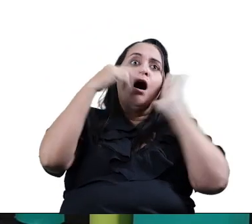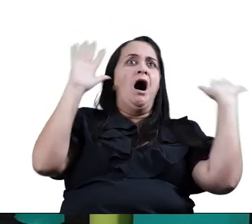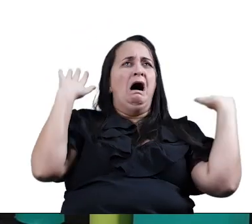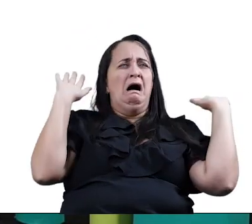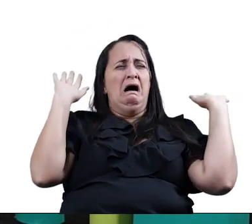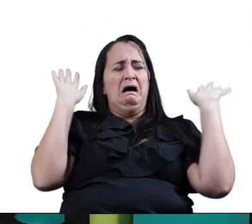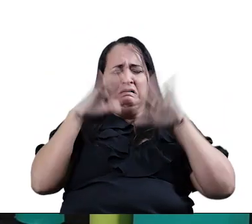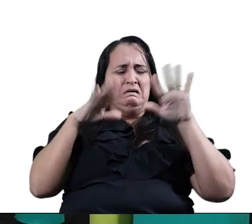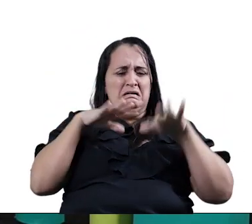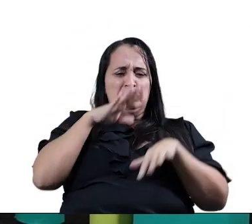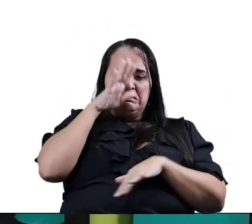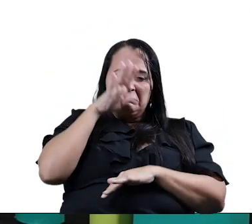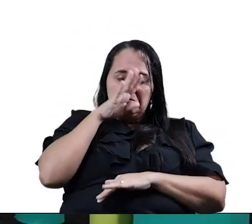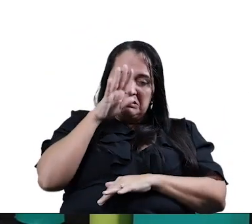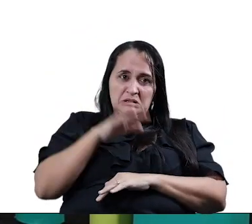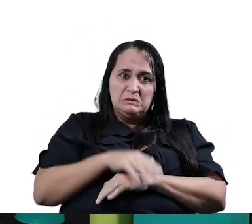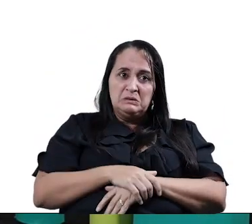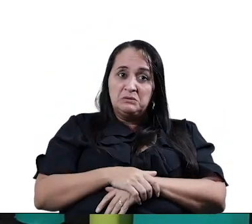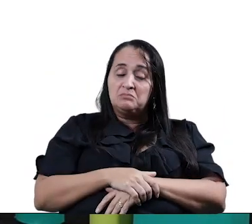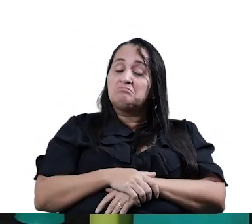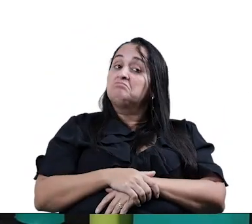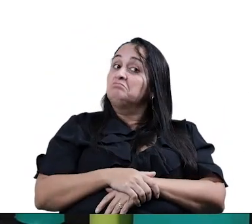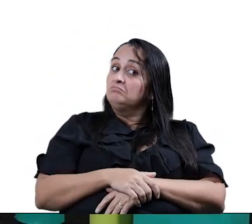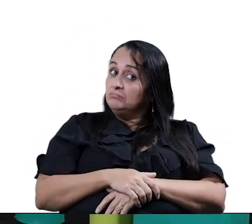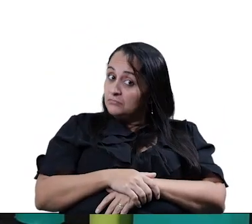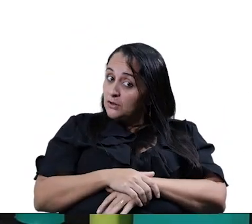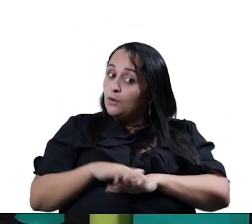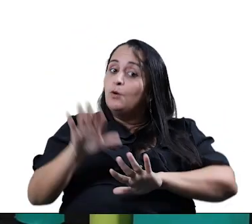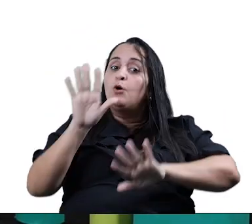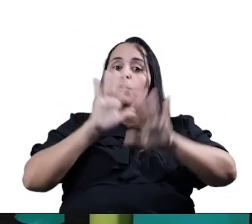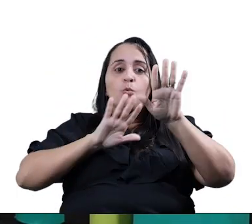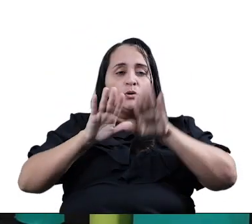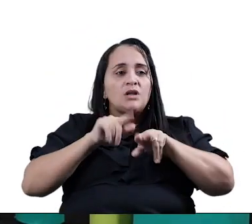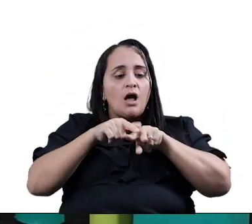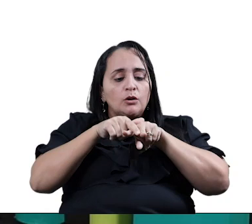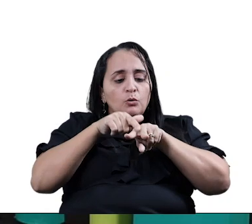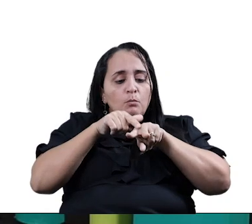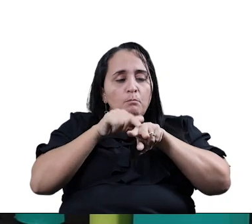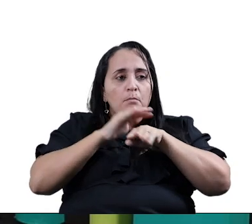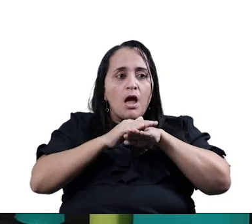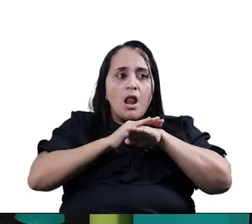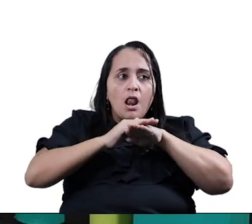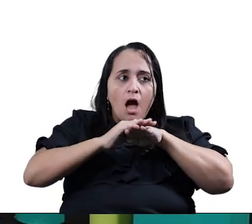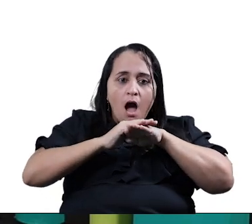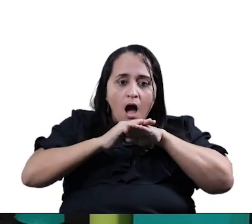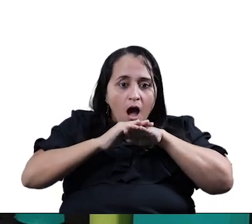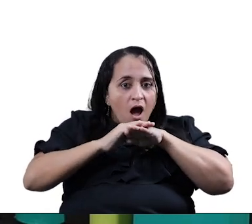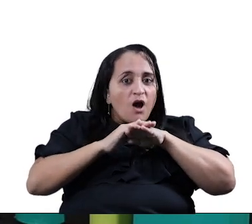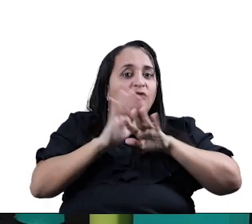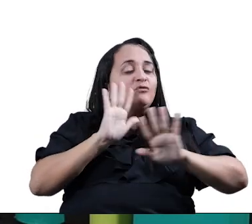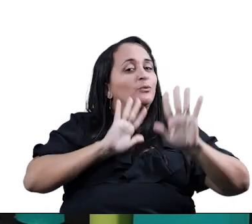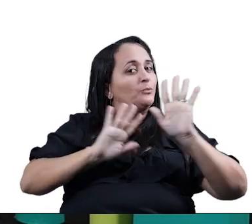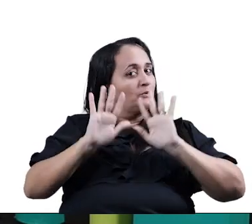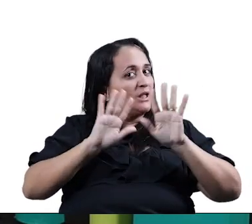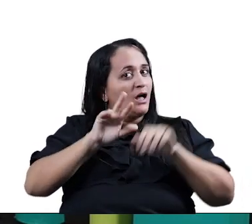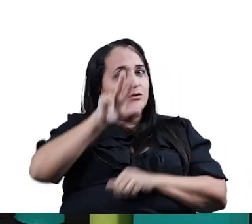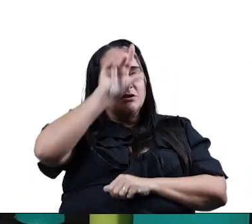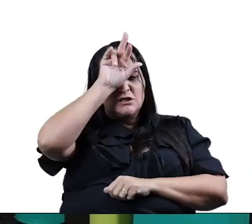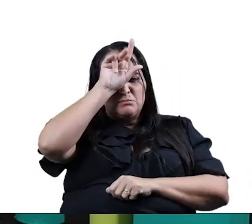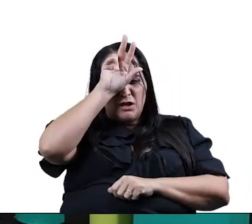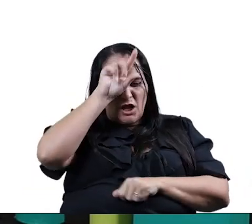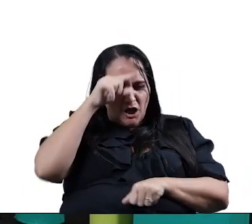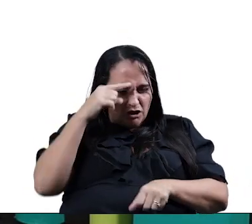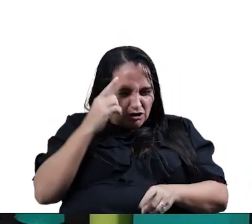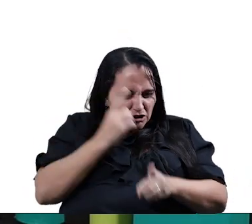que aquilo Era um absurdo Mas olha isso Gente Escove os dentes Tome banho Lava o pé Porque Se a barata